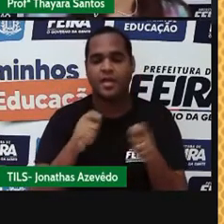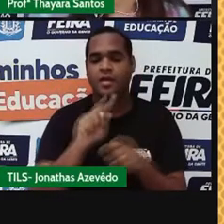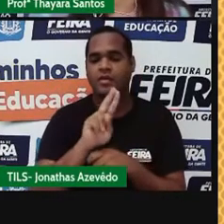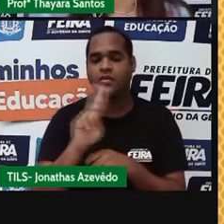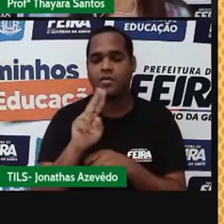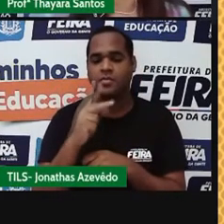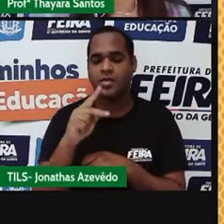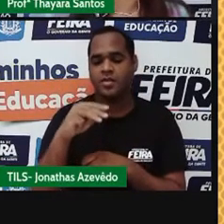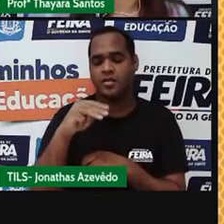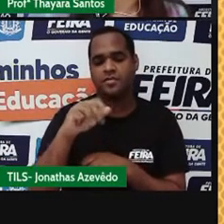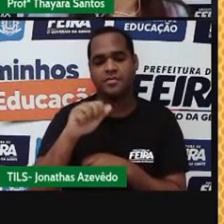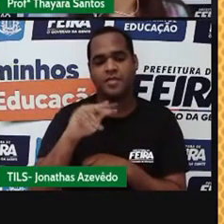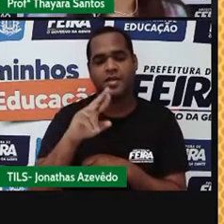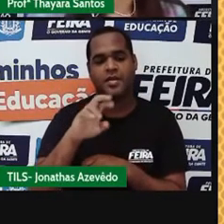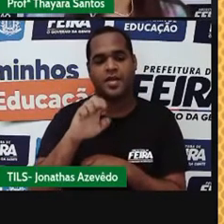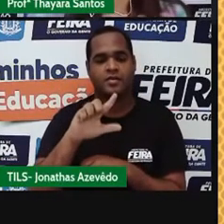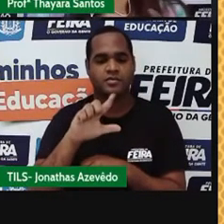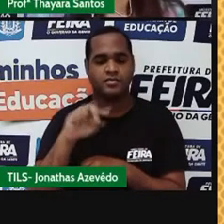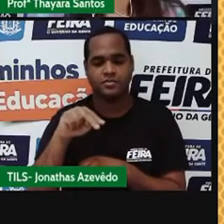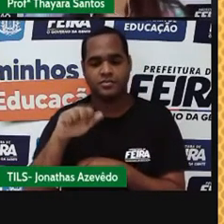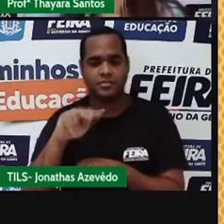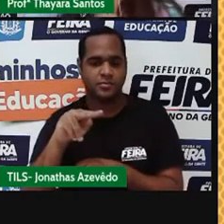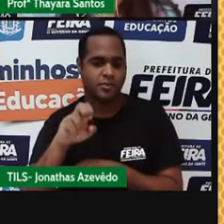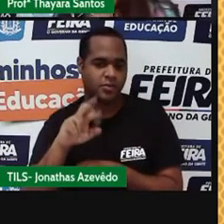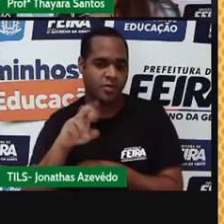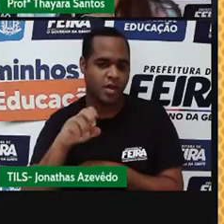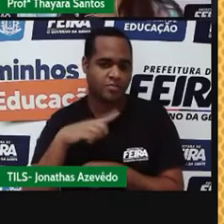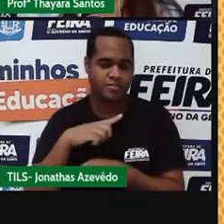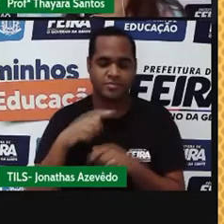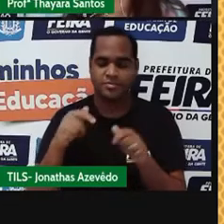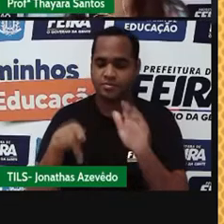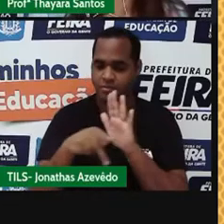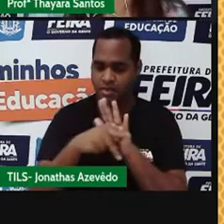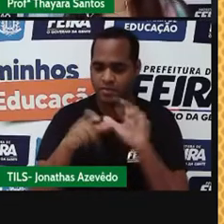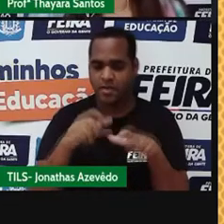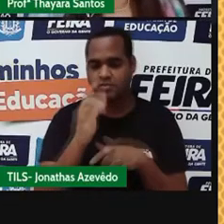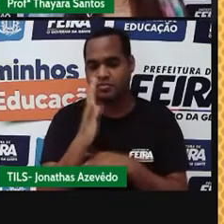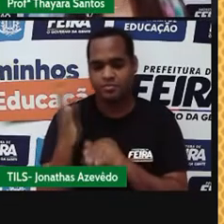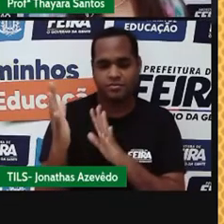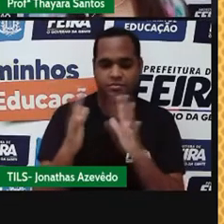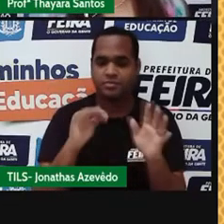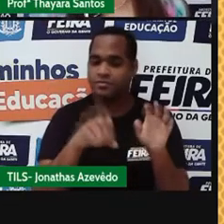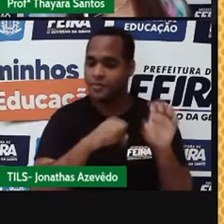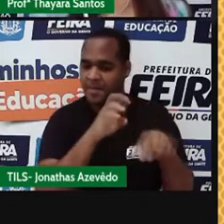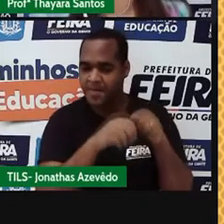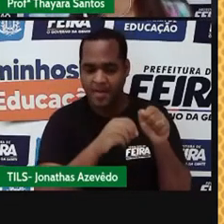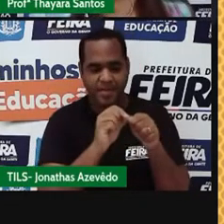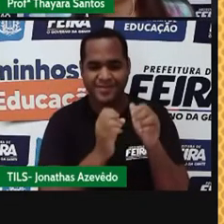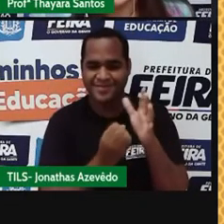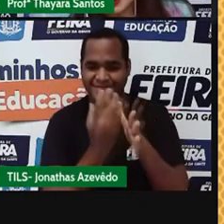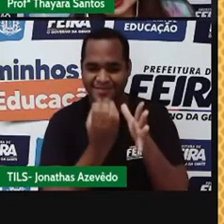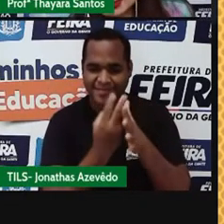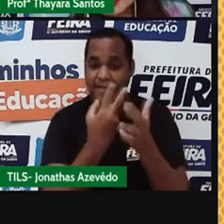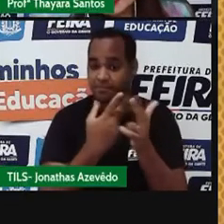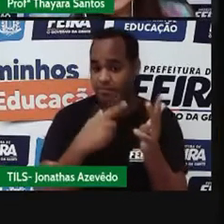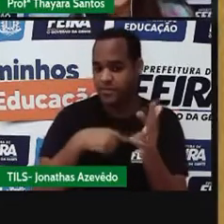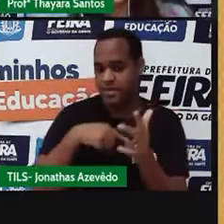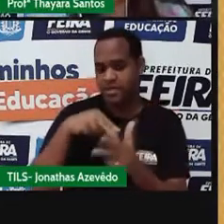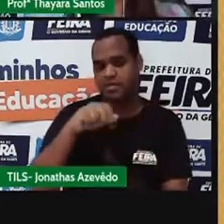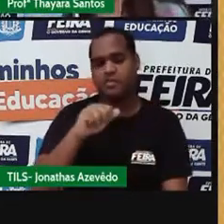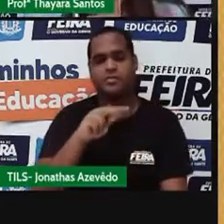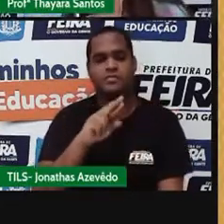materiais naturais. Então, aqueles recursos que a gente tira da natureza para produzir objetos, a gente fala que são materiais naturais.